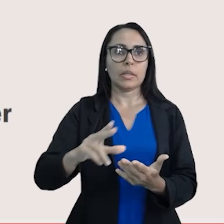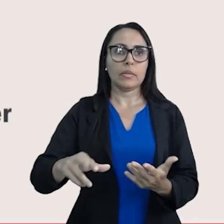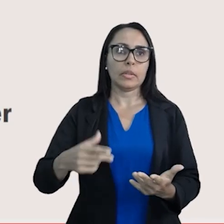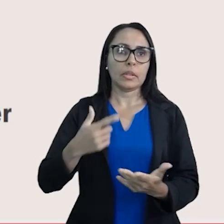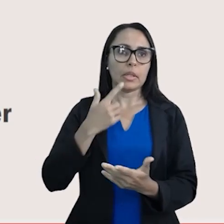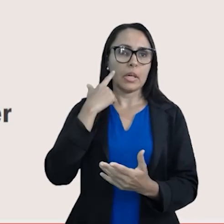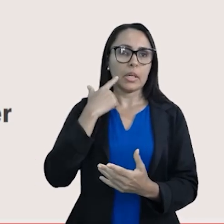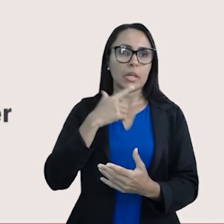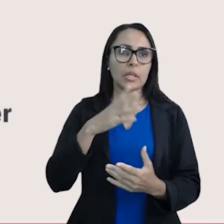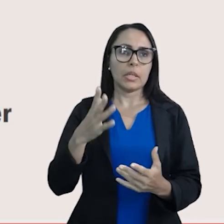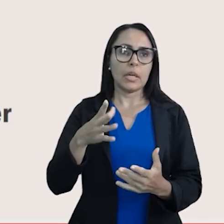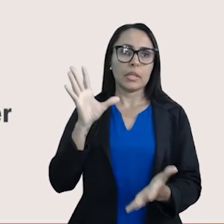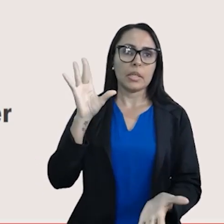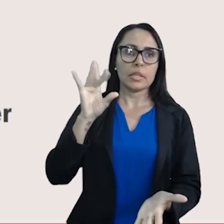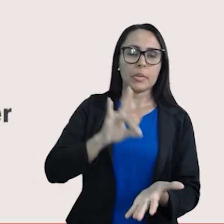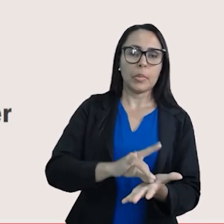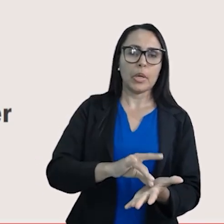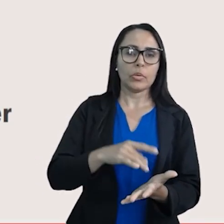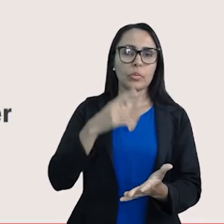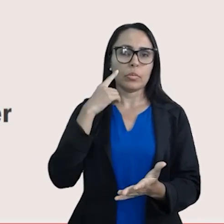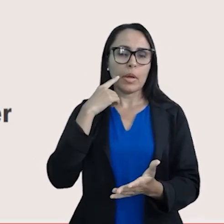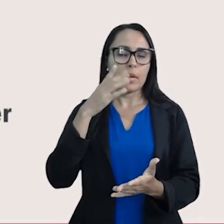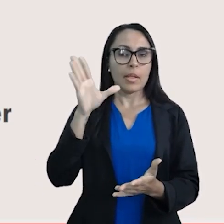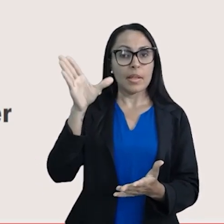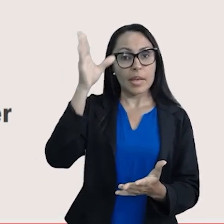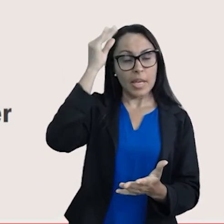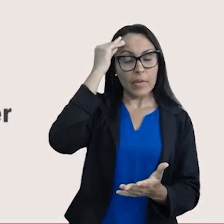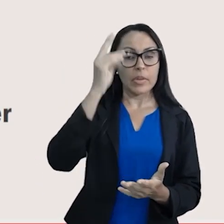intensidade. Grave esse nome.